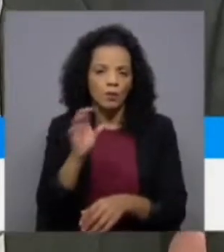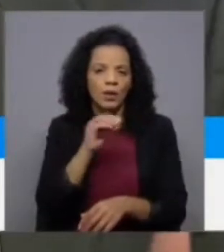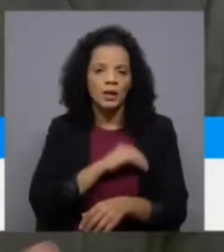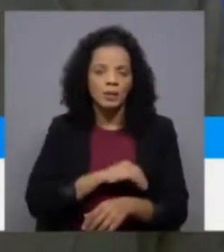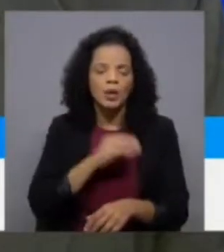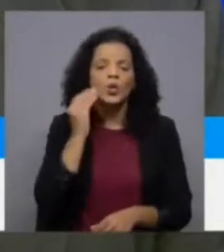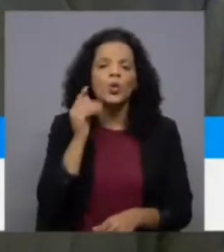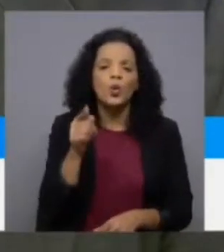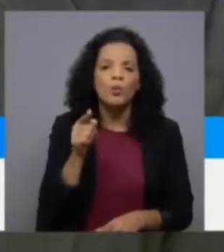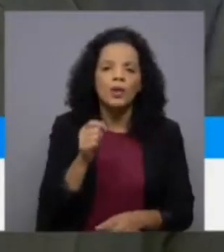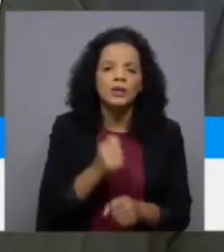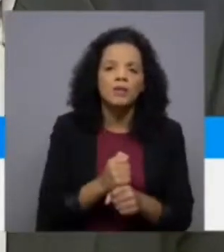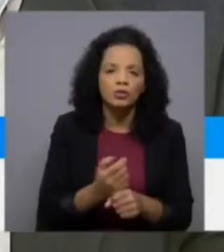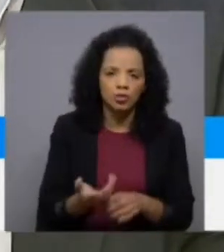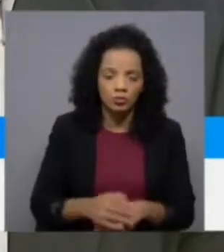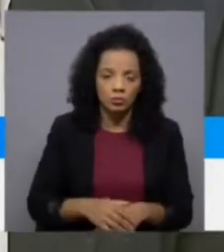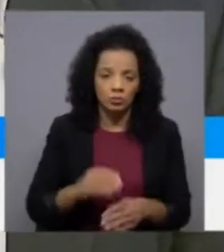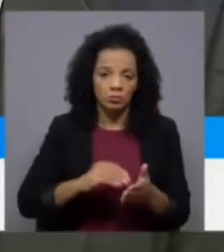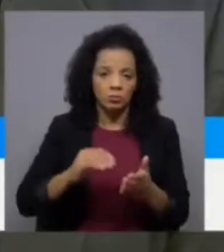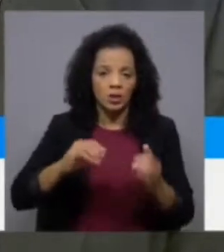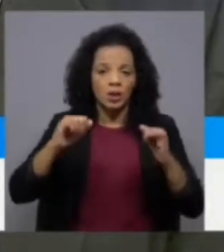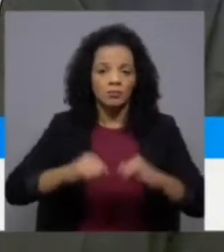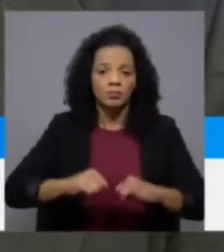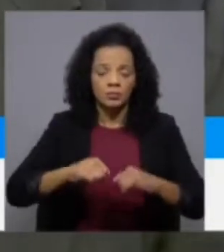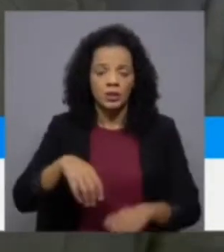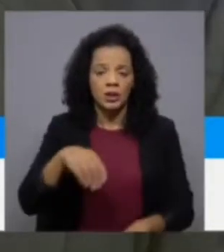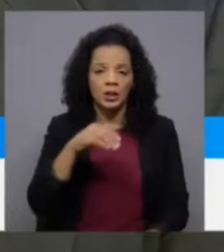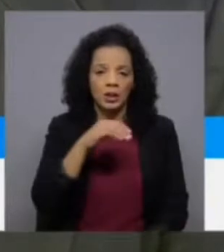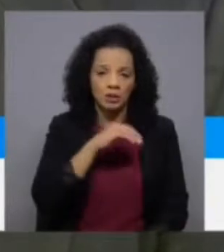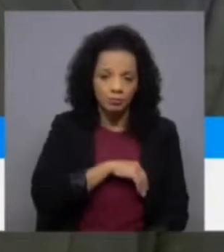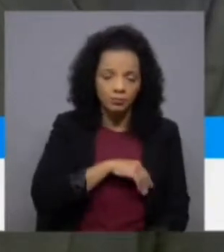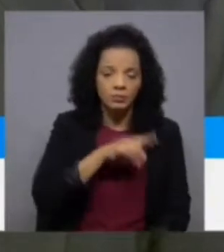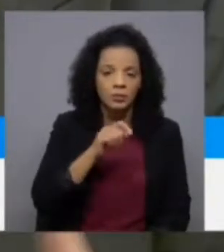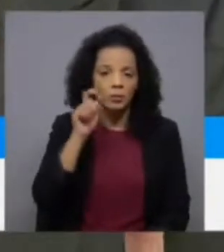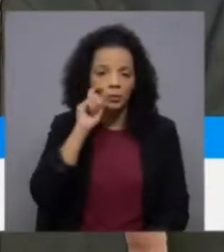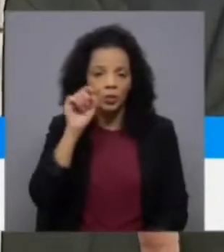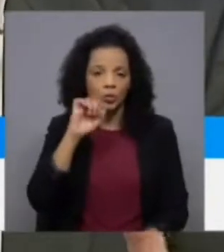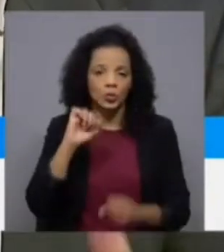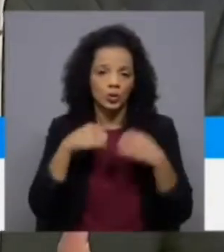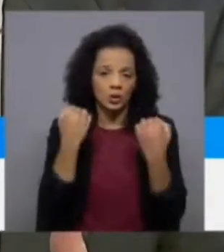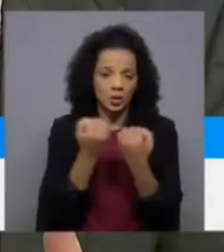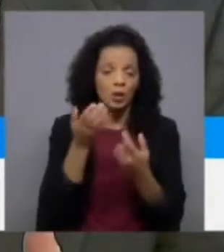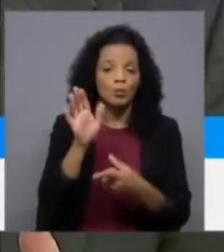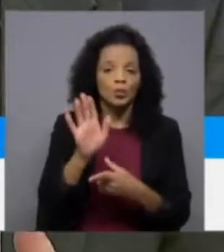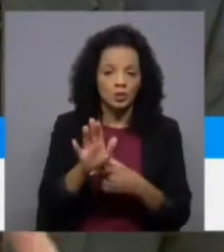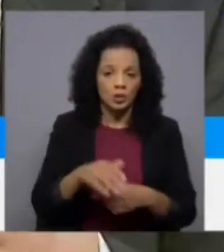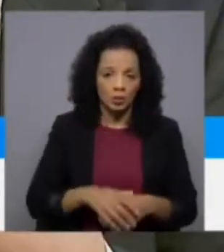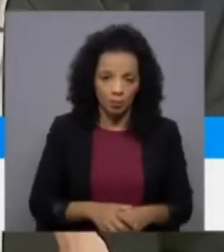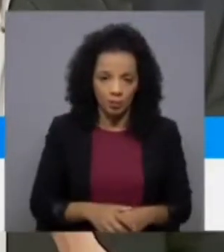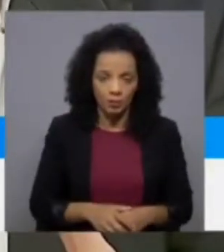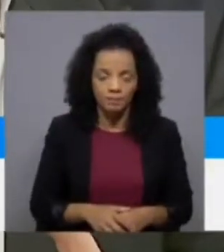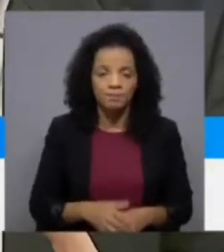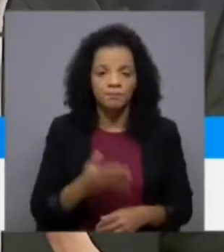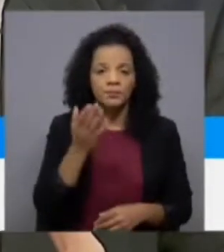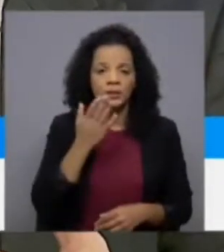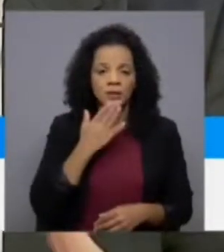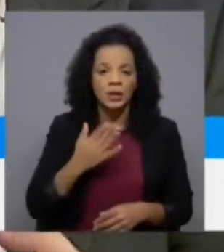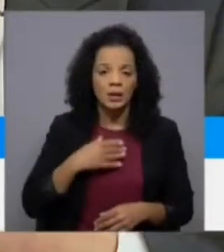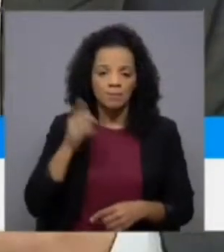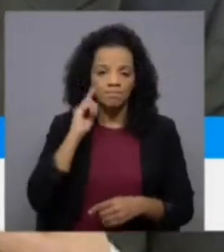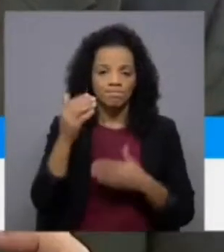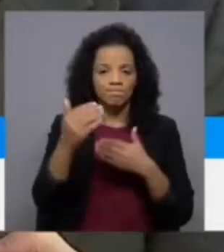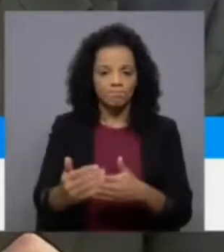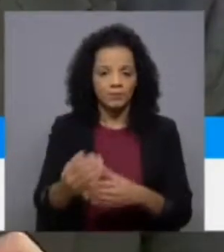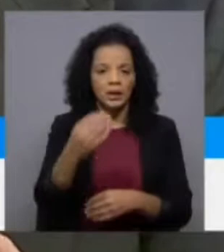de um pacto para o trabalho, o rendimento e a proteção social, por exemplo, que nos permita a prazo instituir